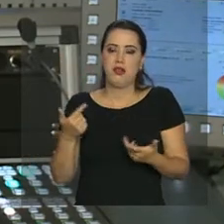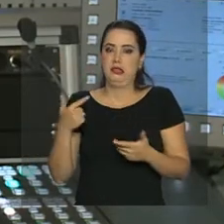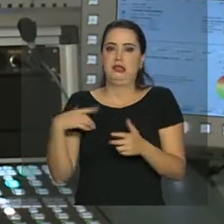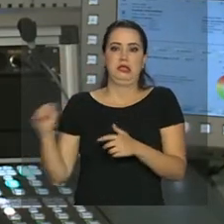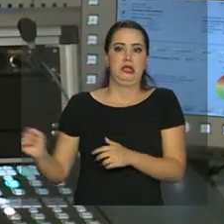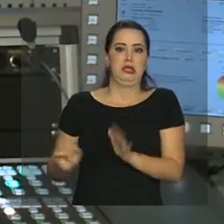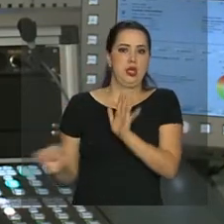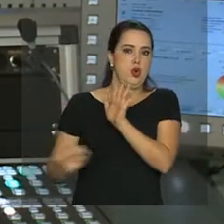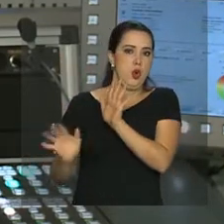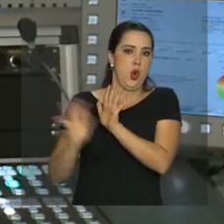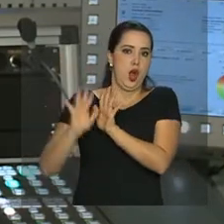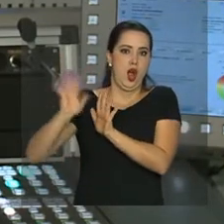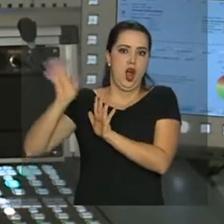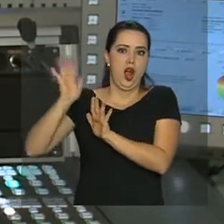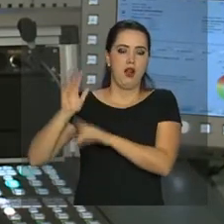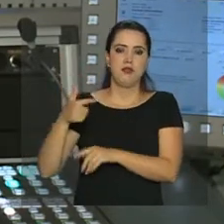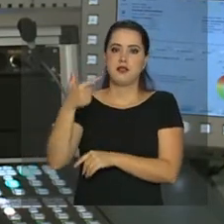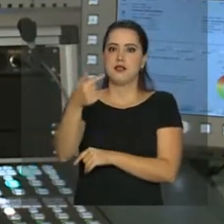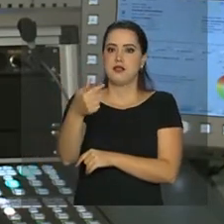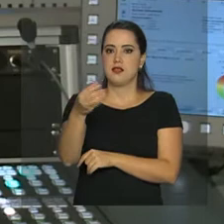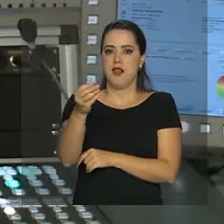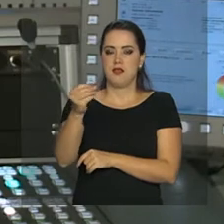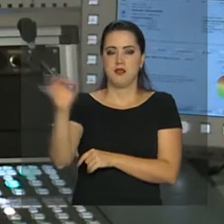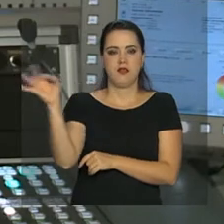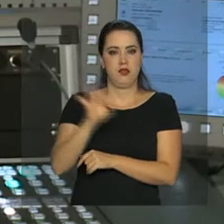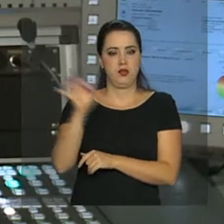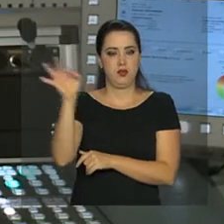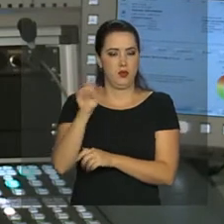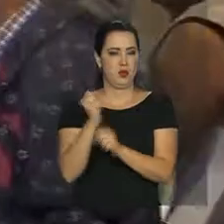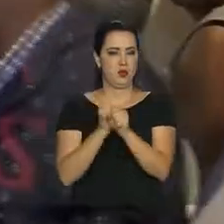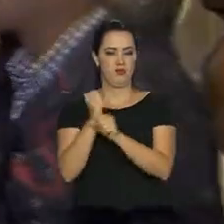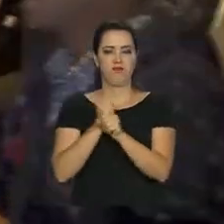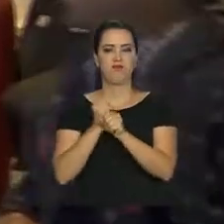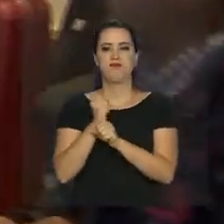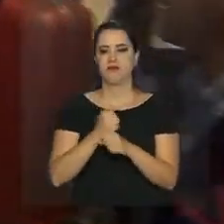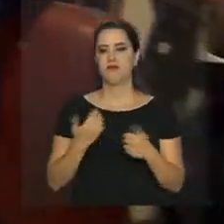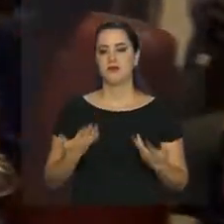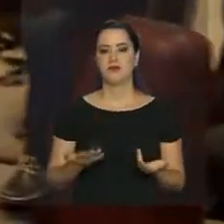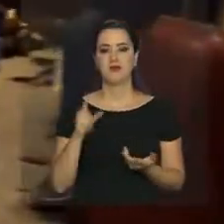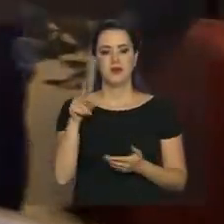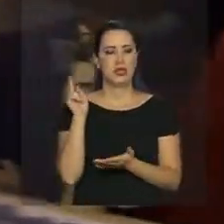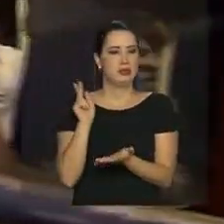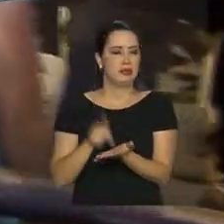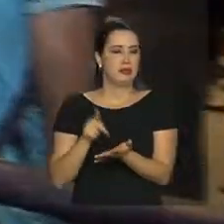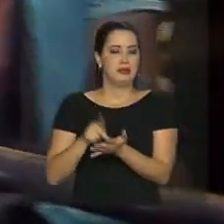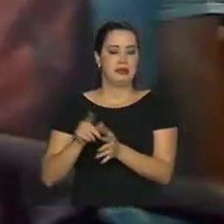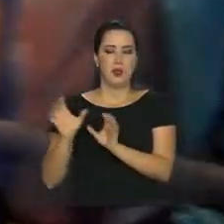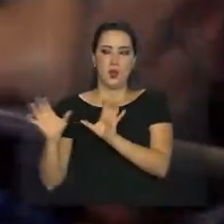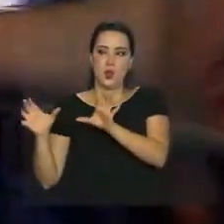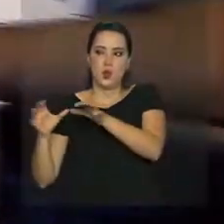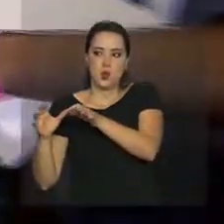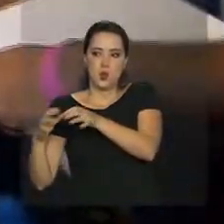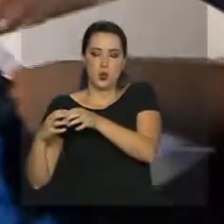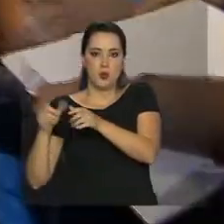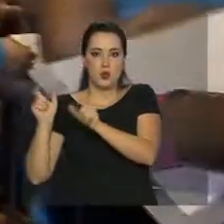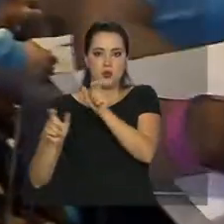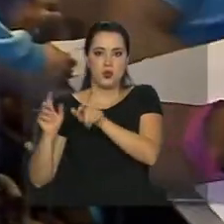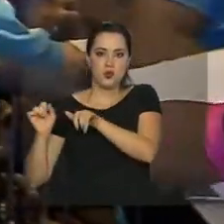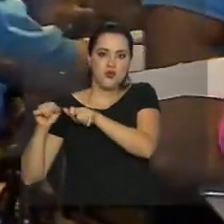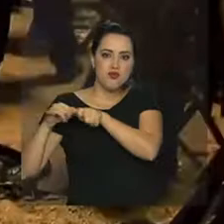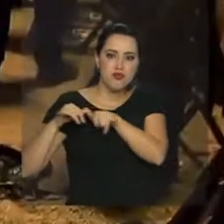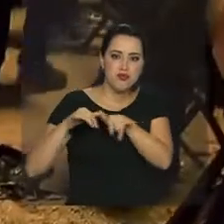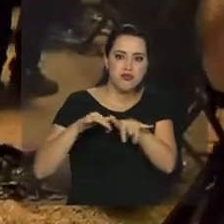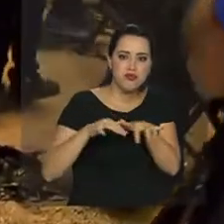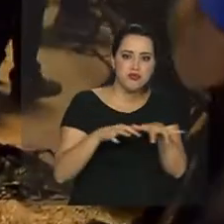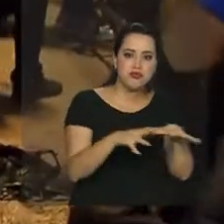inflação que chega a 700% ao ano. Esta verdadeira onda migratória atinge